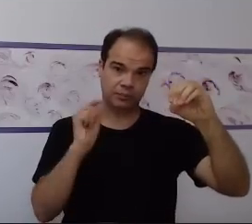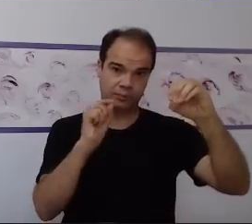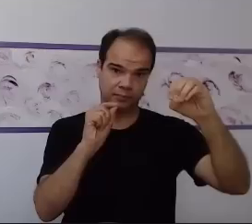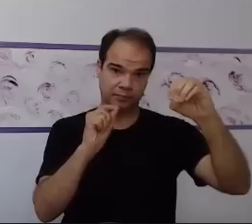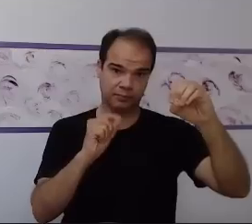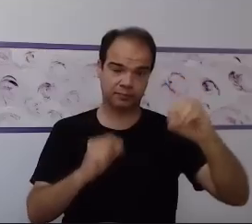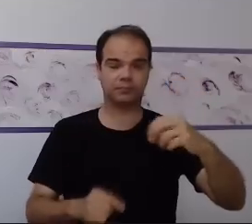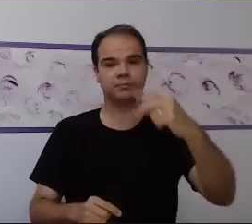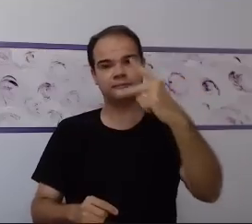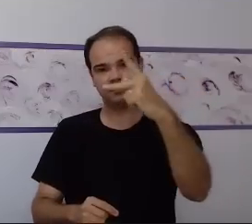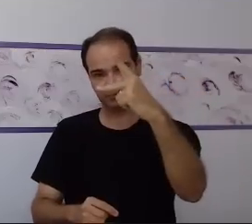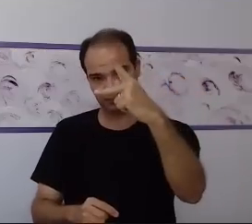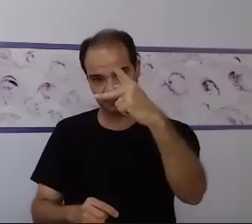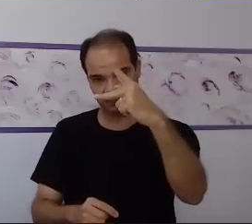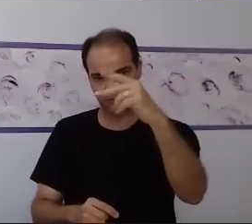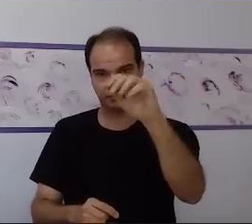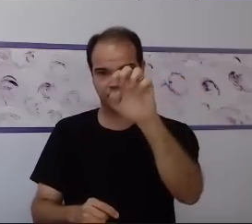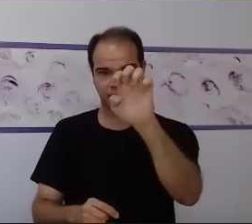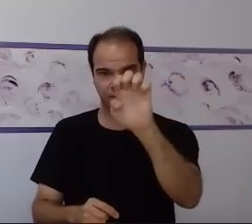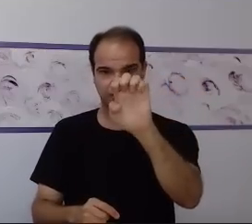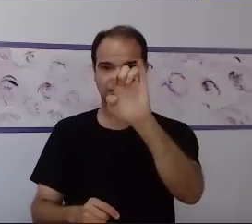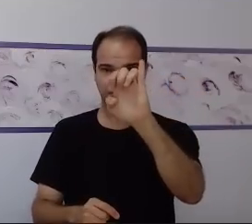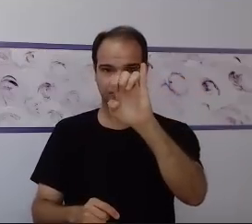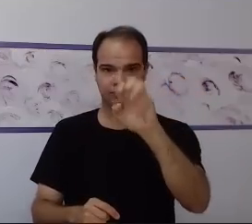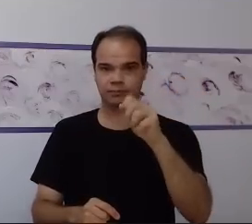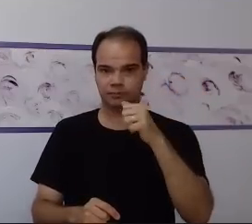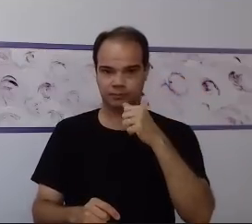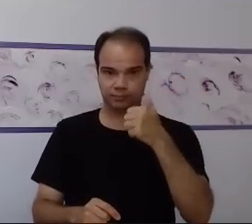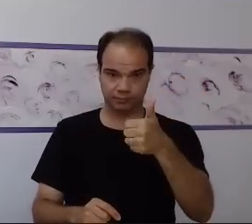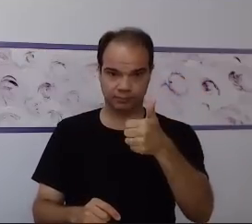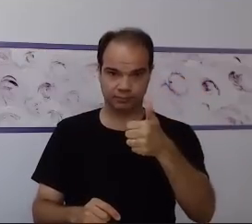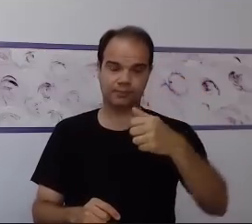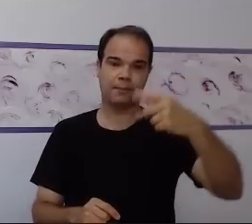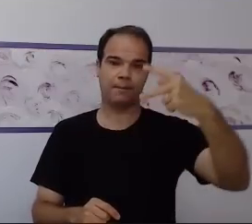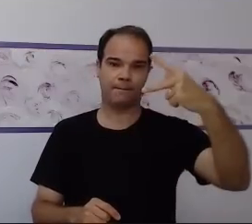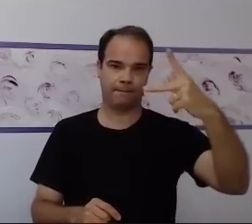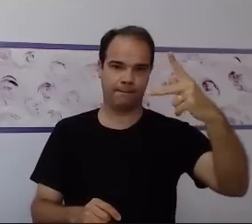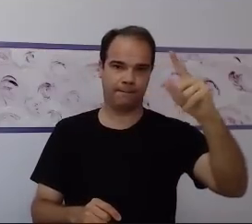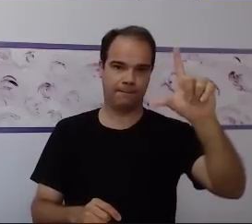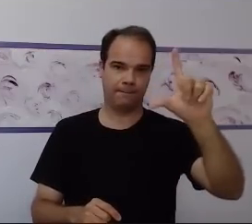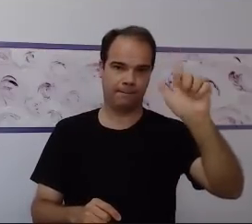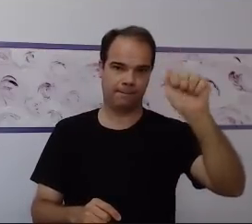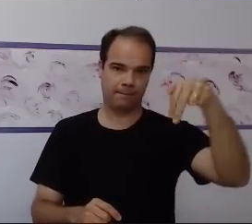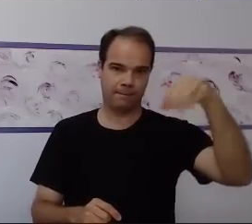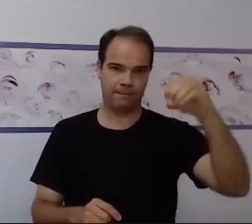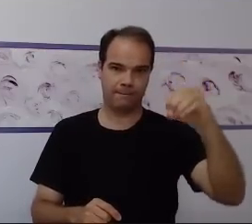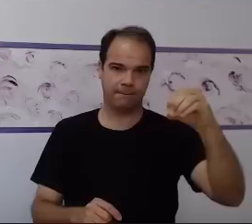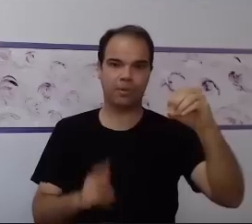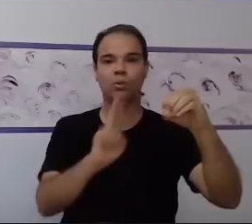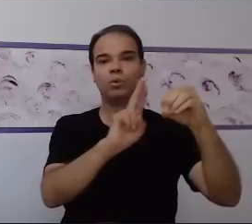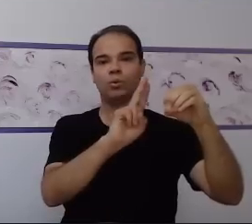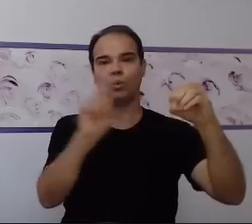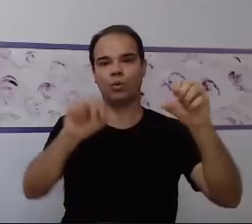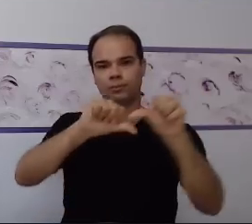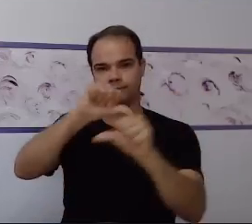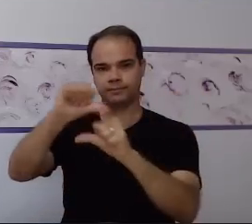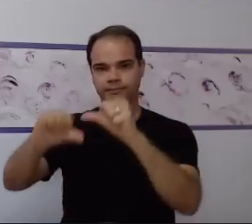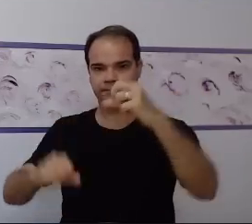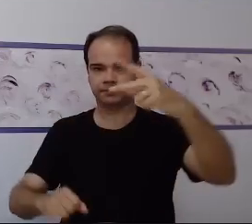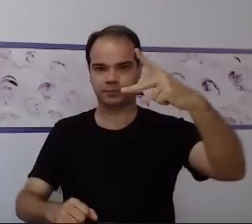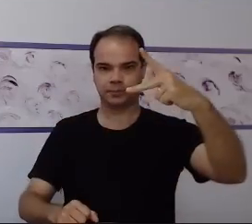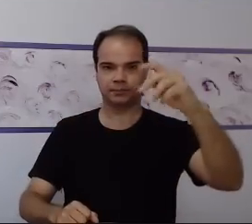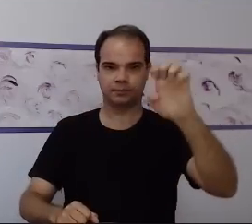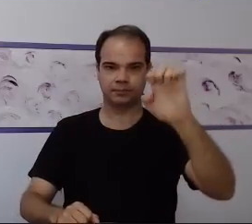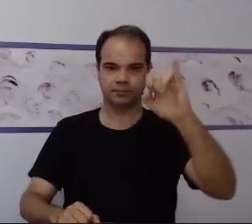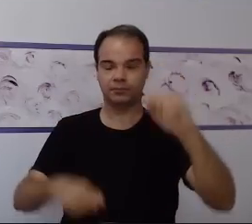tá? Isso. Que é um método adotado aqui. Que a nível mundial é realizado, né? Nós aqui em